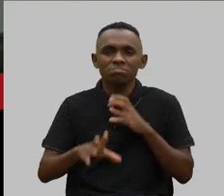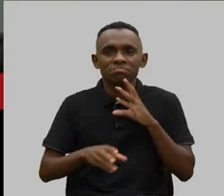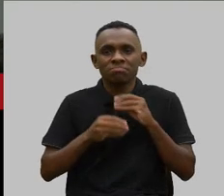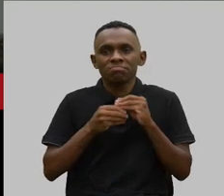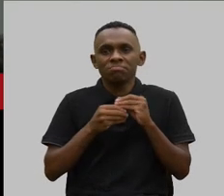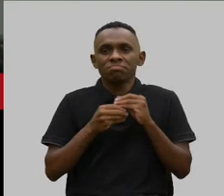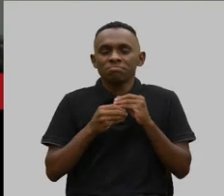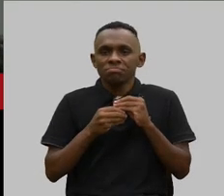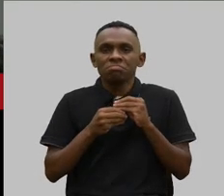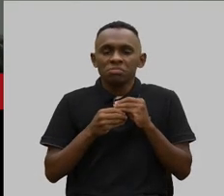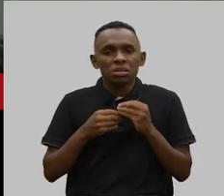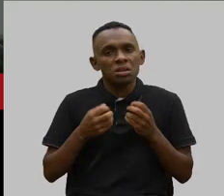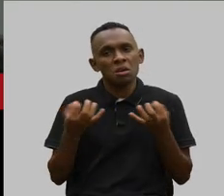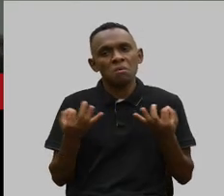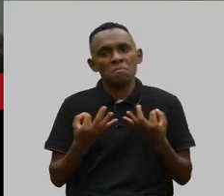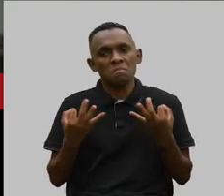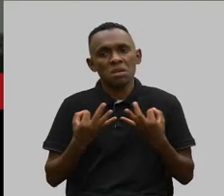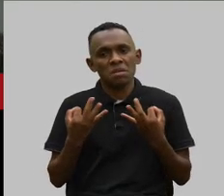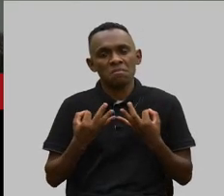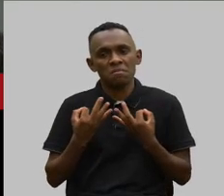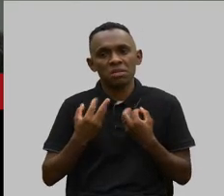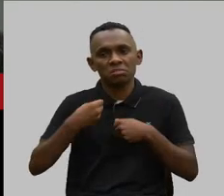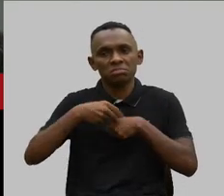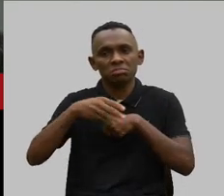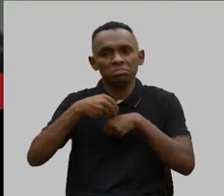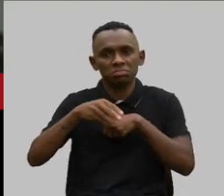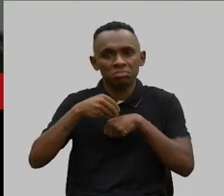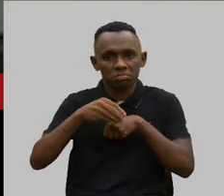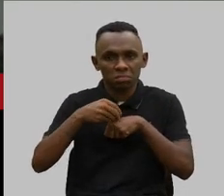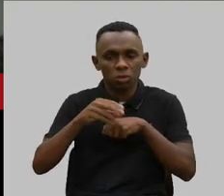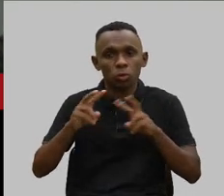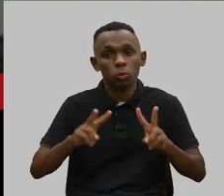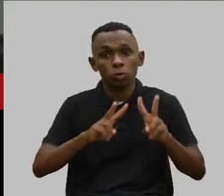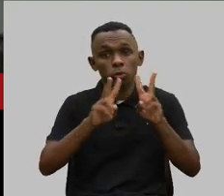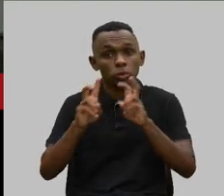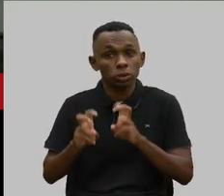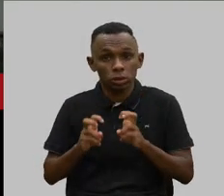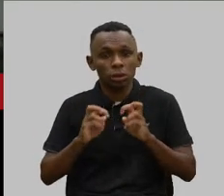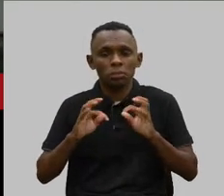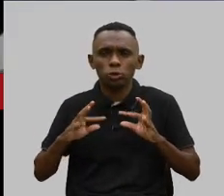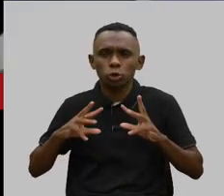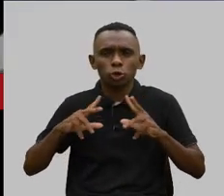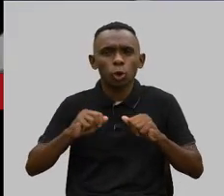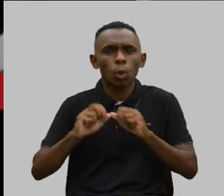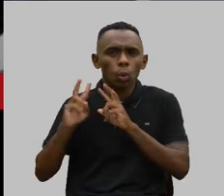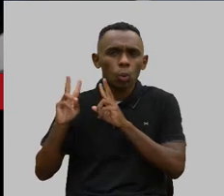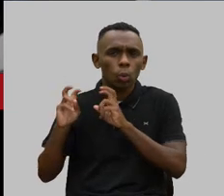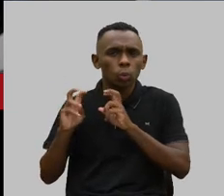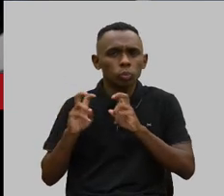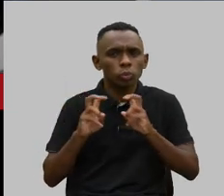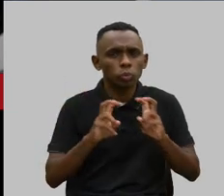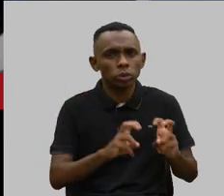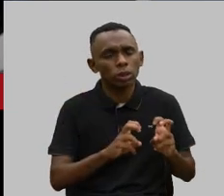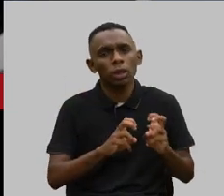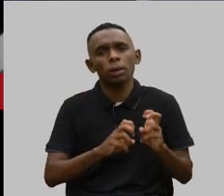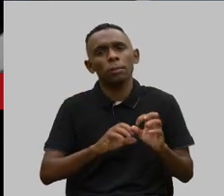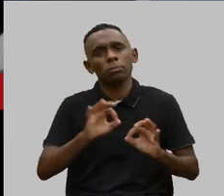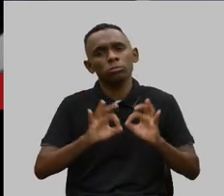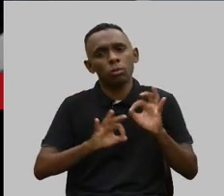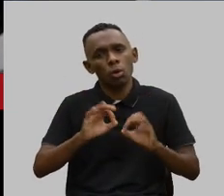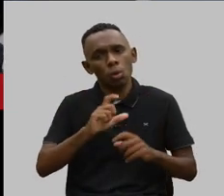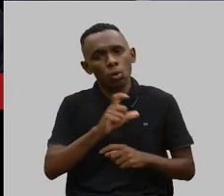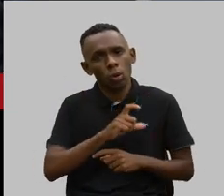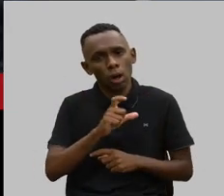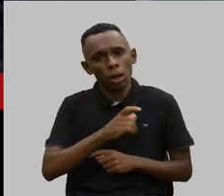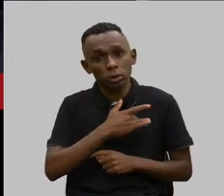perfeito na colocação dele a respeito de todas as nuances em relação aos planos de saúde, em relação